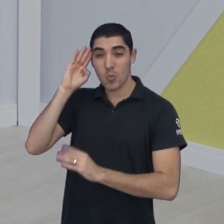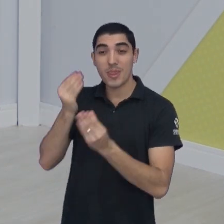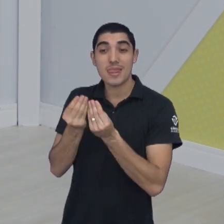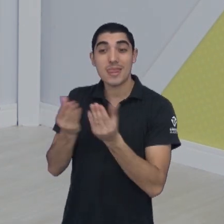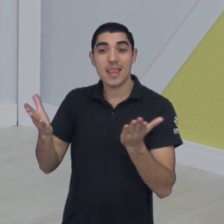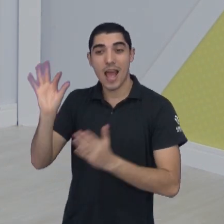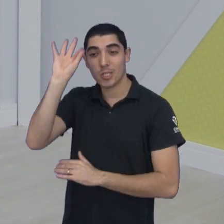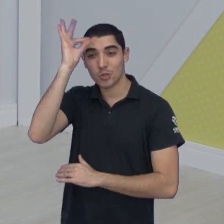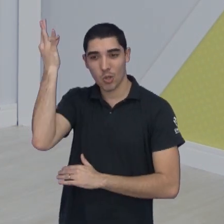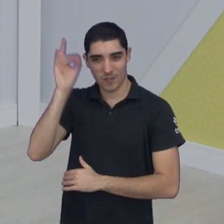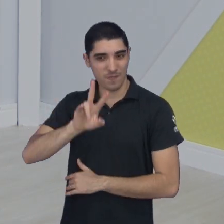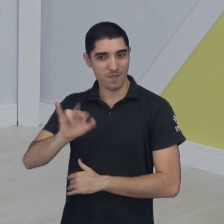a classificação vem, se Deus quiser.